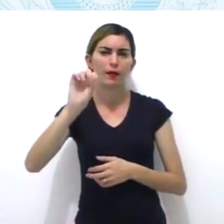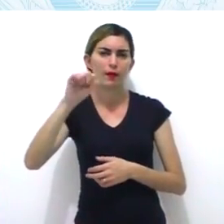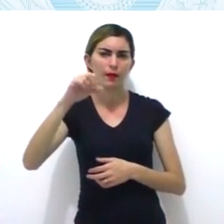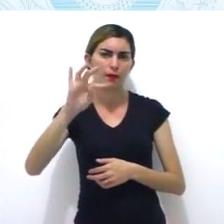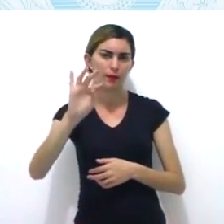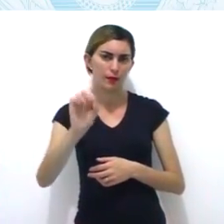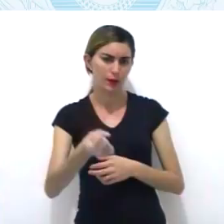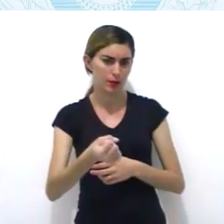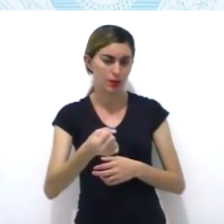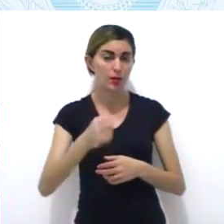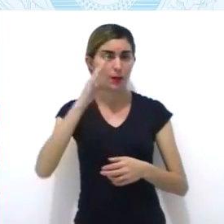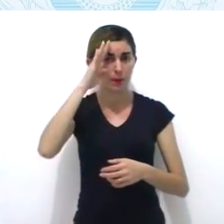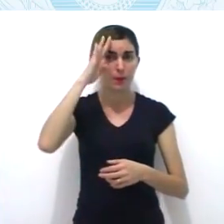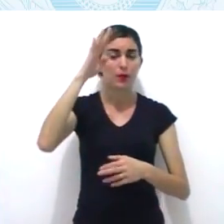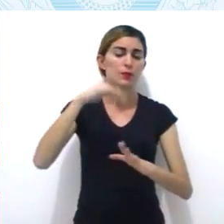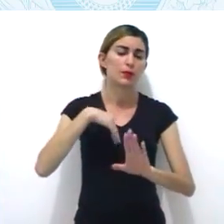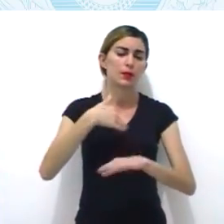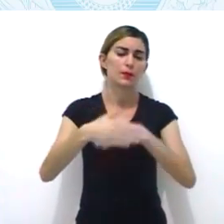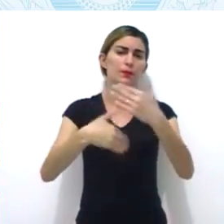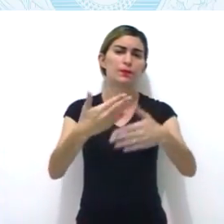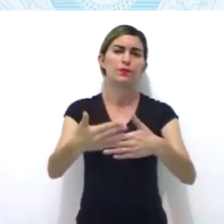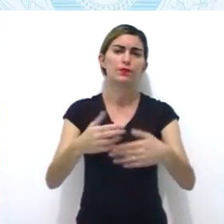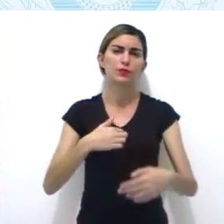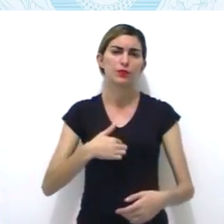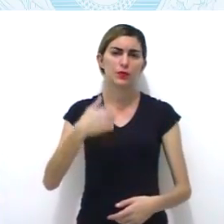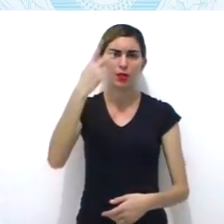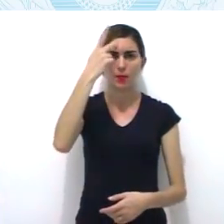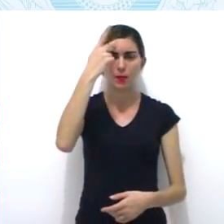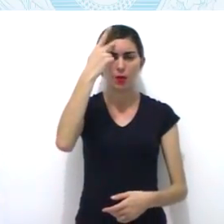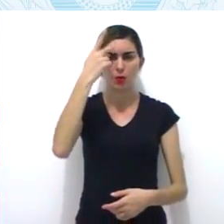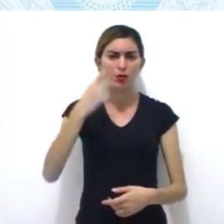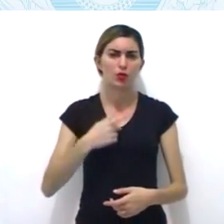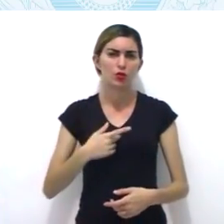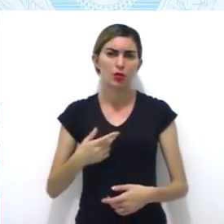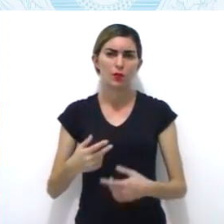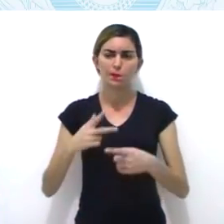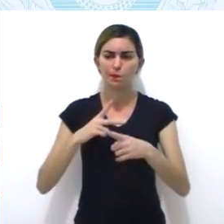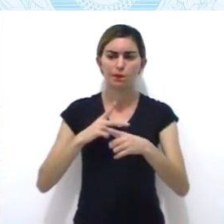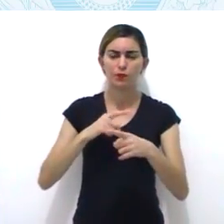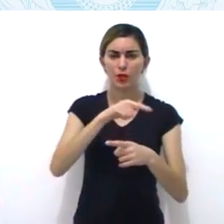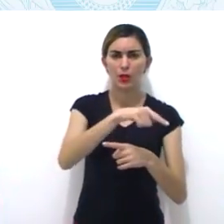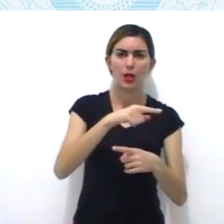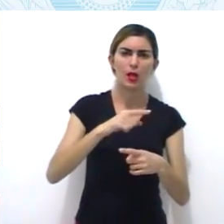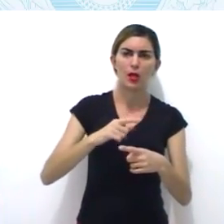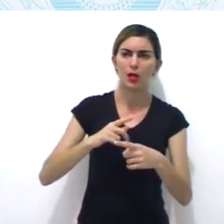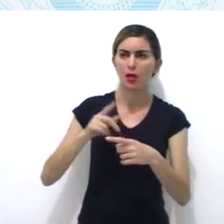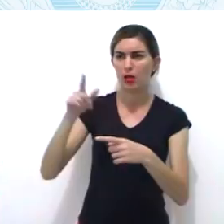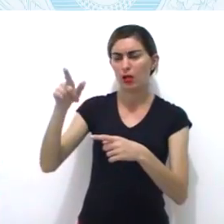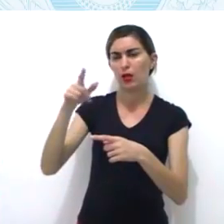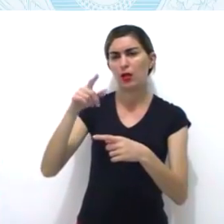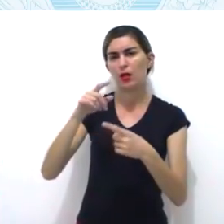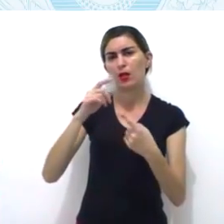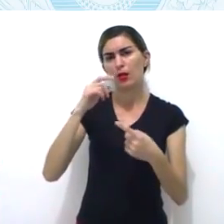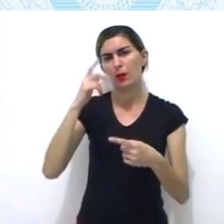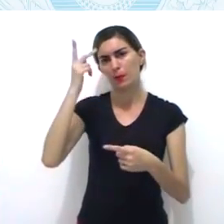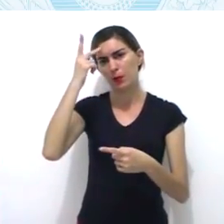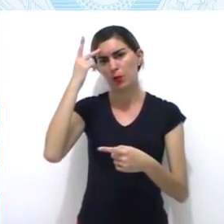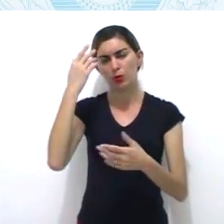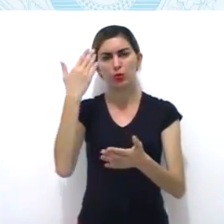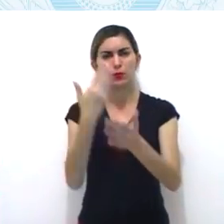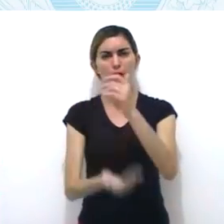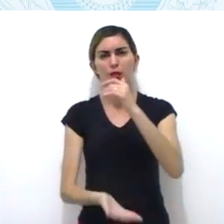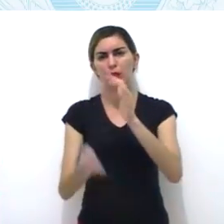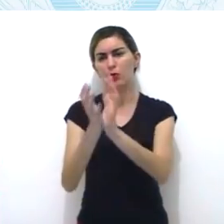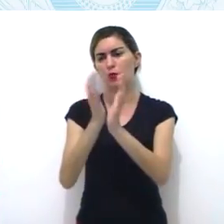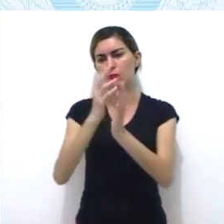portuguesa, criou a capitania de São Paulo. A cobrança do quinto foi aglapitada. Era um problema futuro, hein? Isso